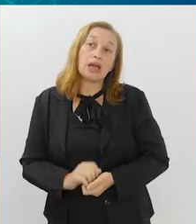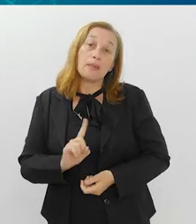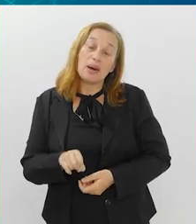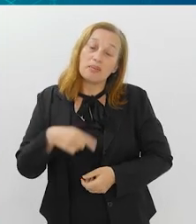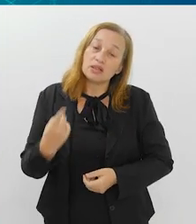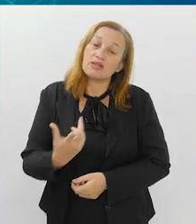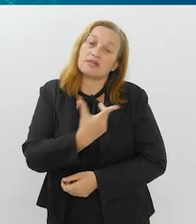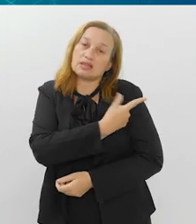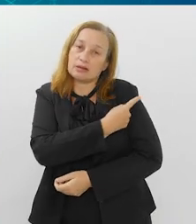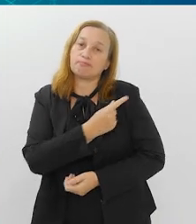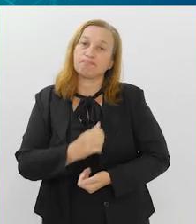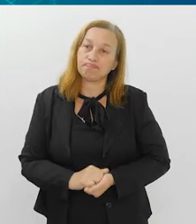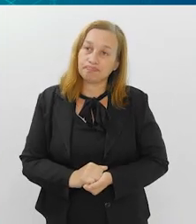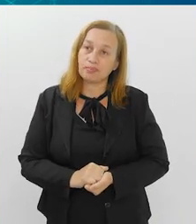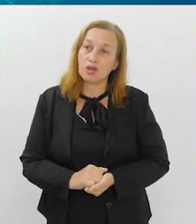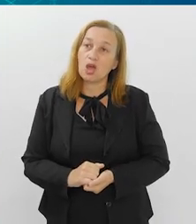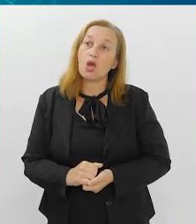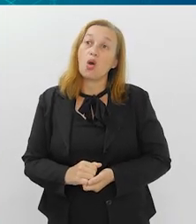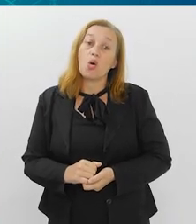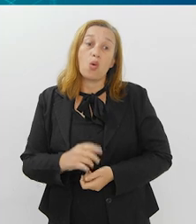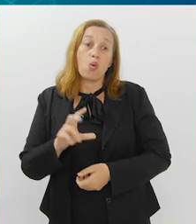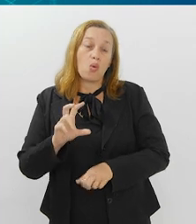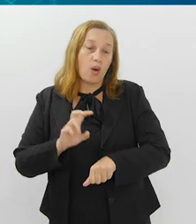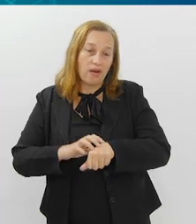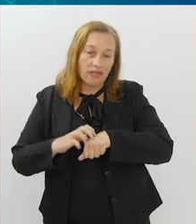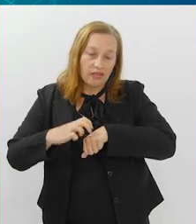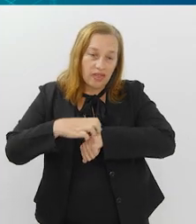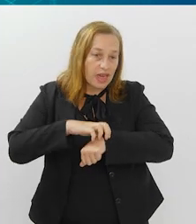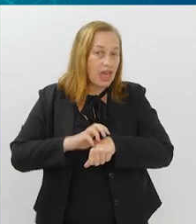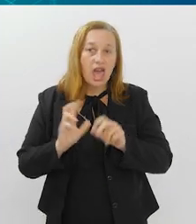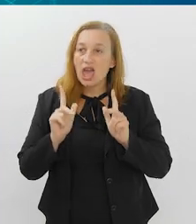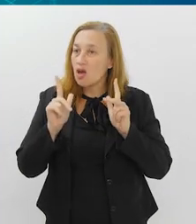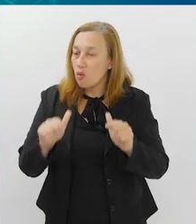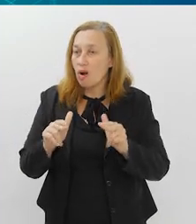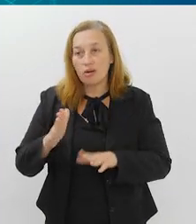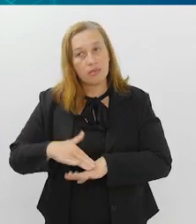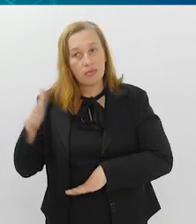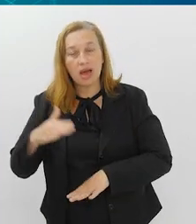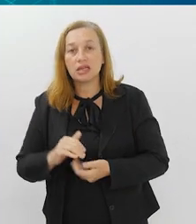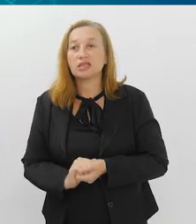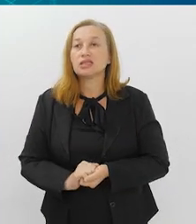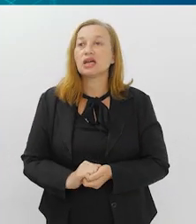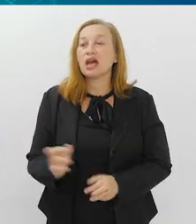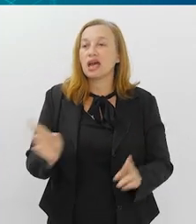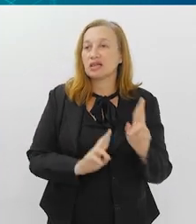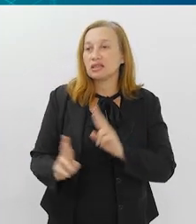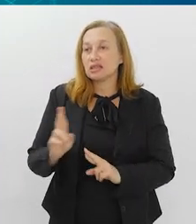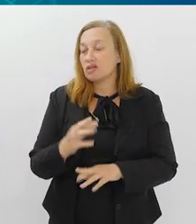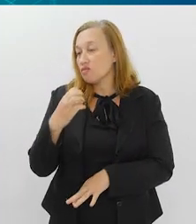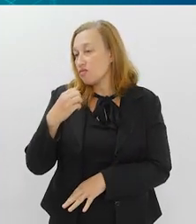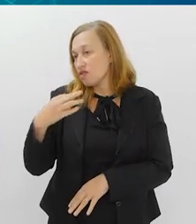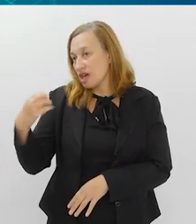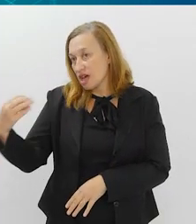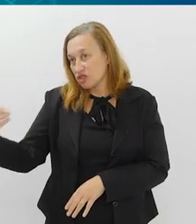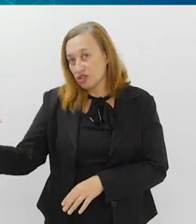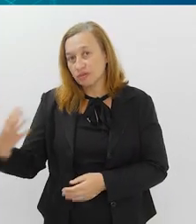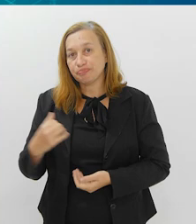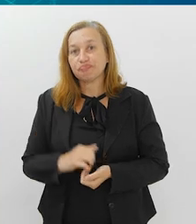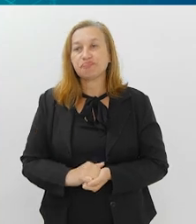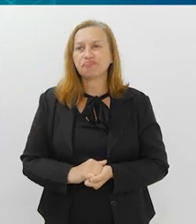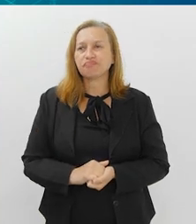para poder se mobilizar para vacinar. Com a dengue, a mesma coisa, tudo mais. Em relação à vacinação para a viagem,